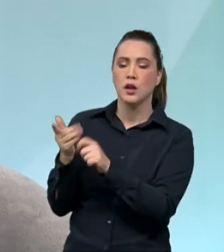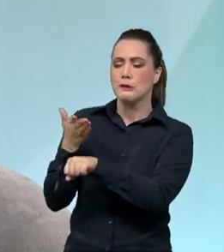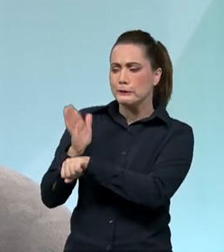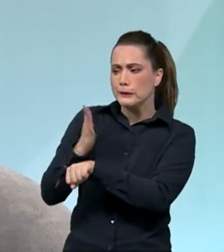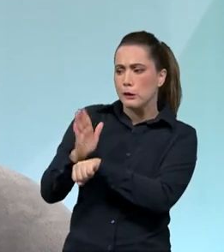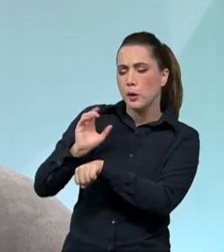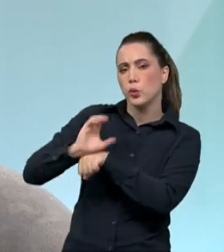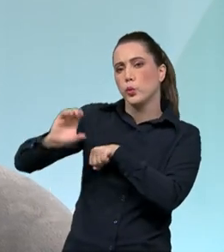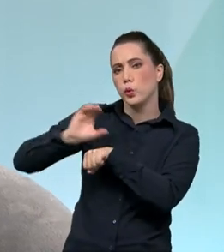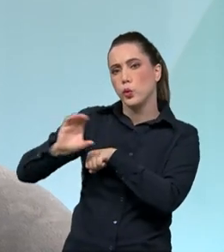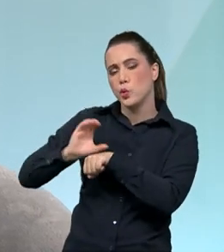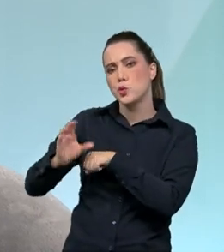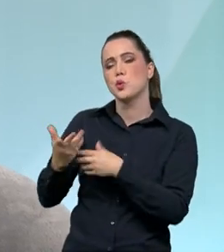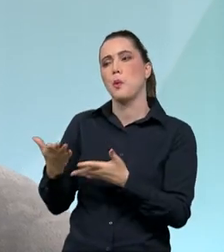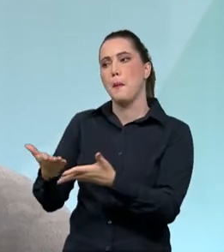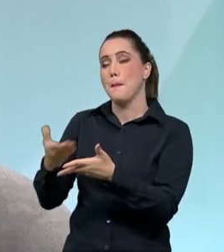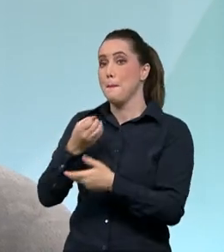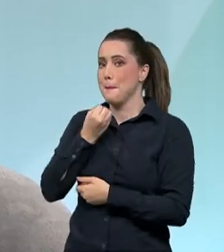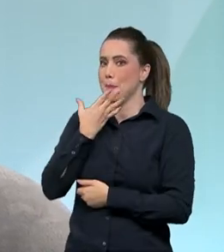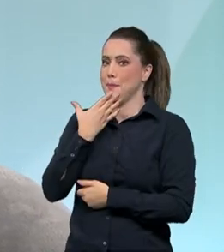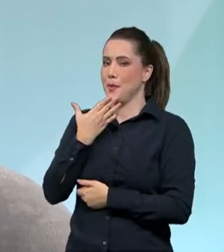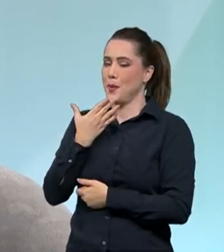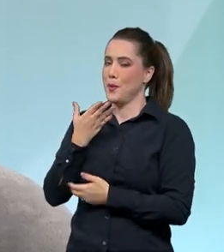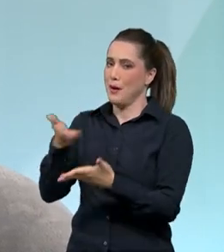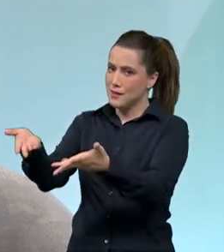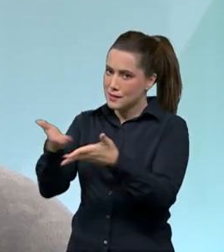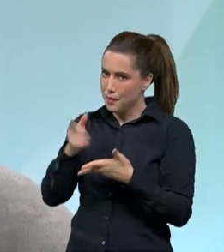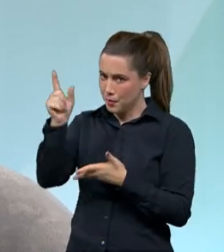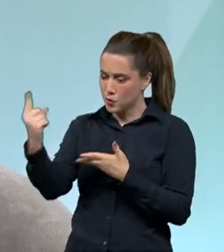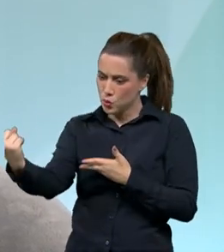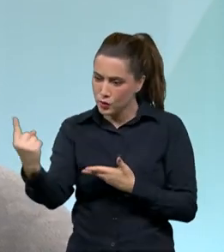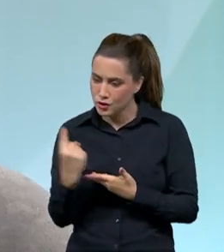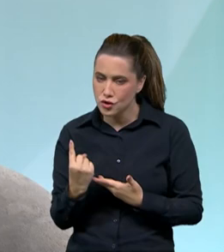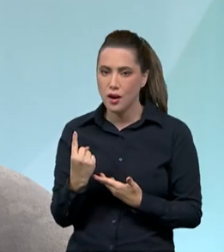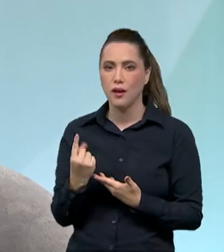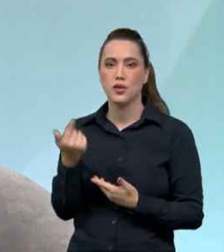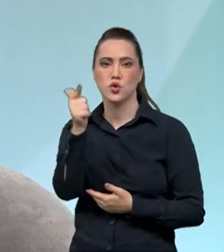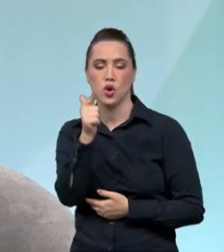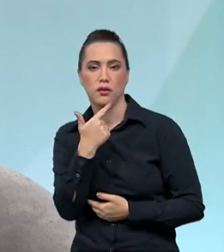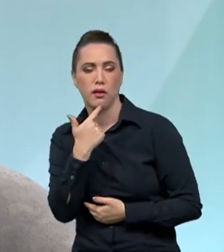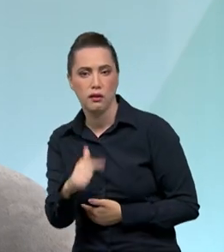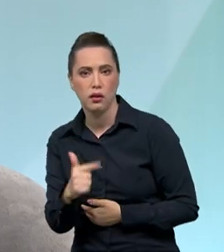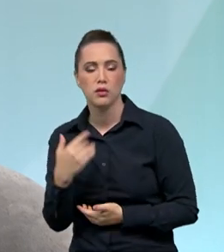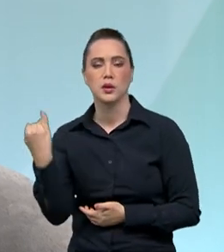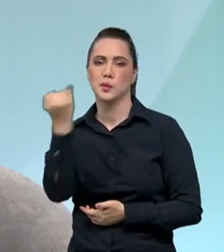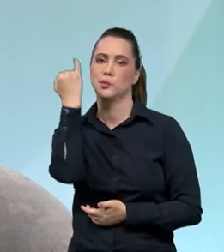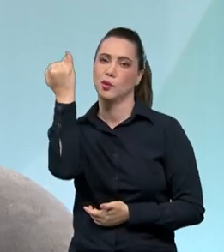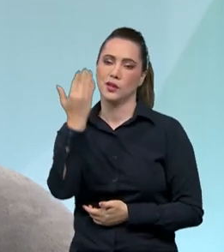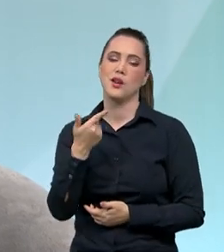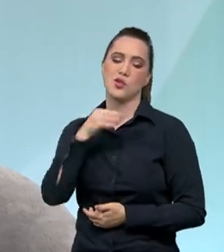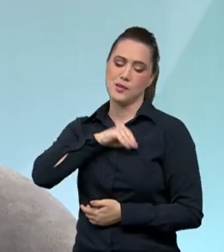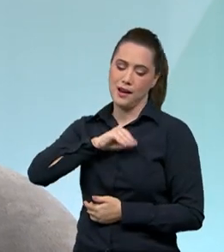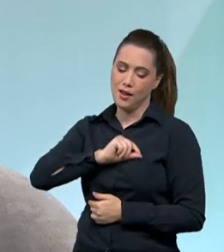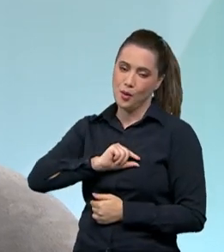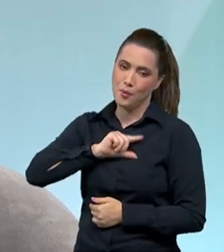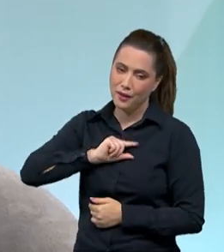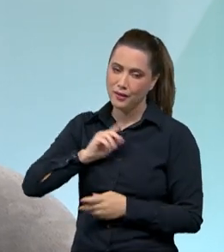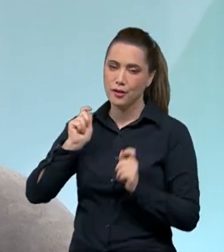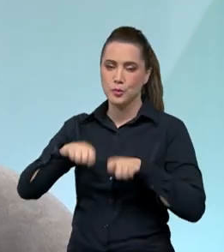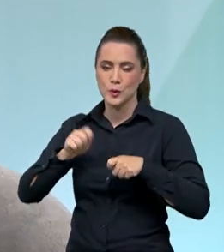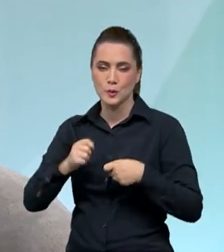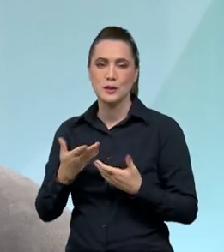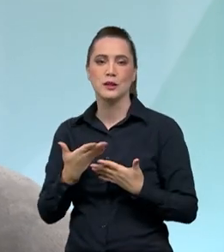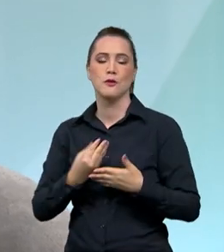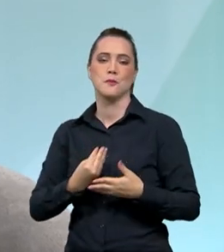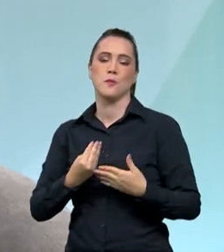capacitar e receber melhor o turista, com certeza ele vai ter um rendimento maior e ele vai conseguir dar mais condições e